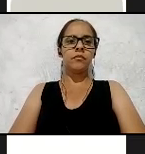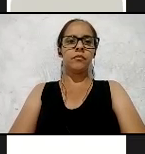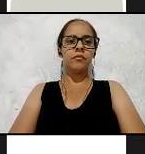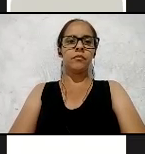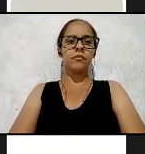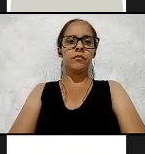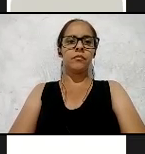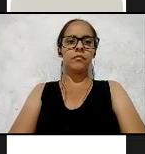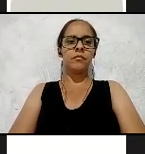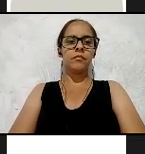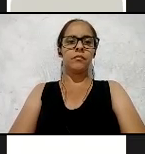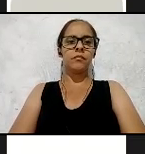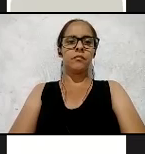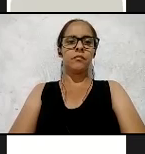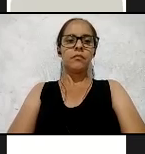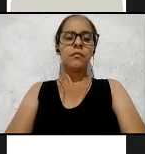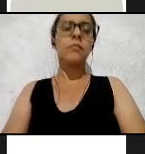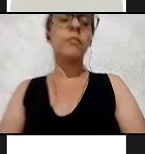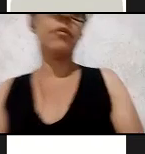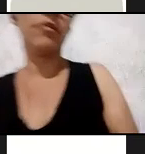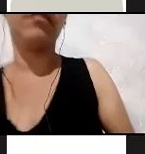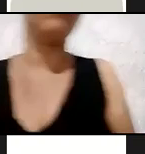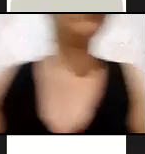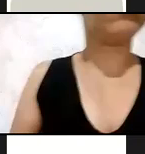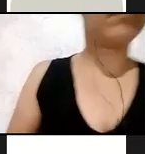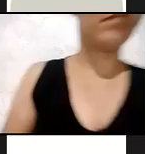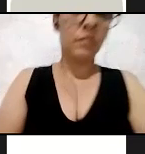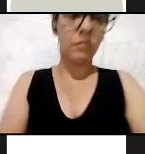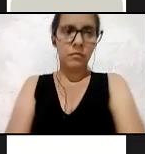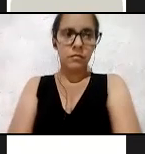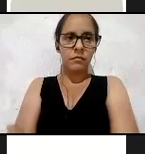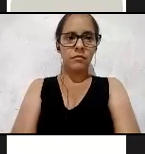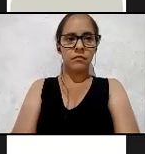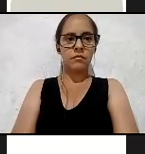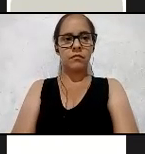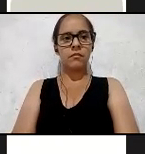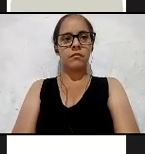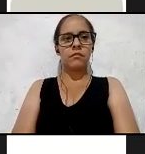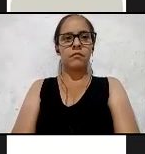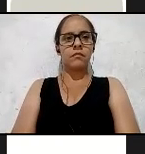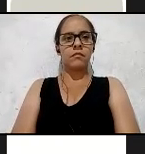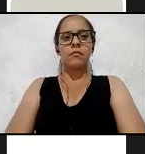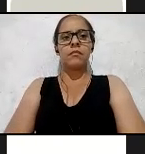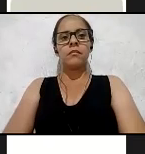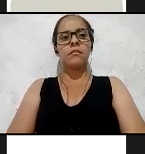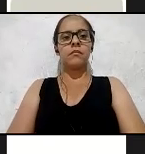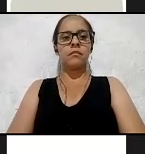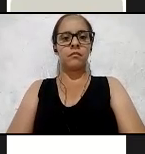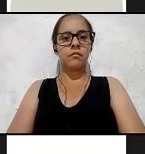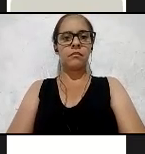dia, em uma semana, a última aula, na outra semana já tem que estar dentro desse formato.